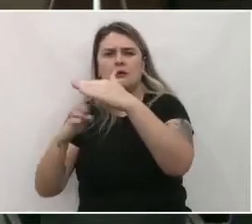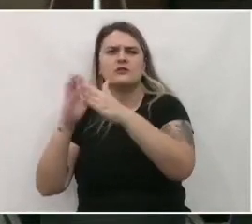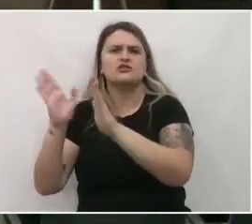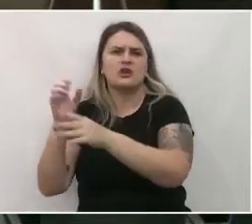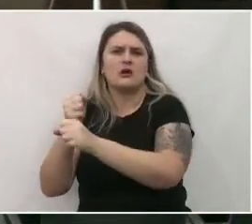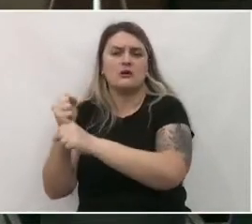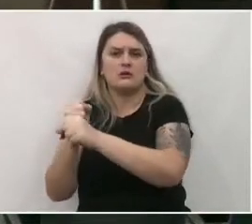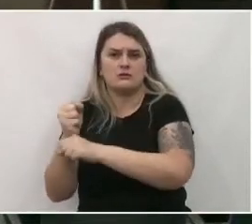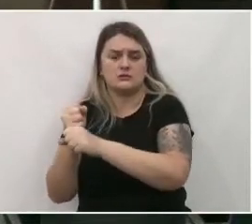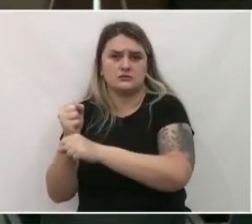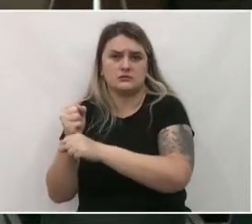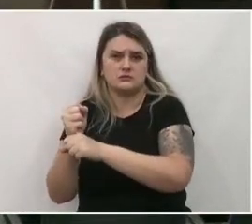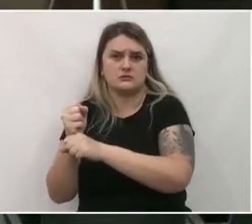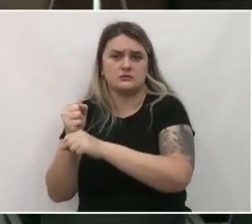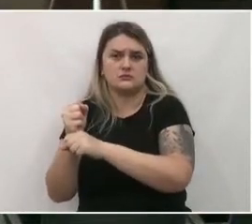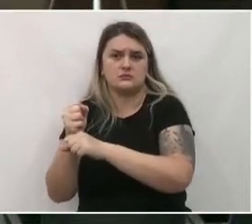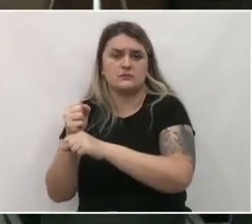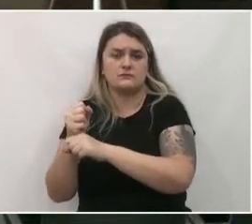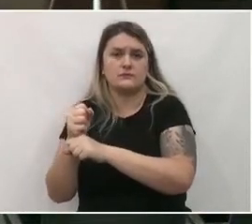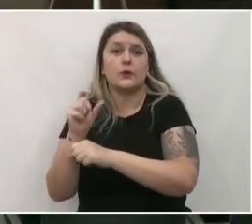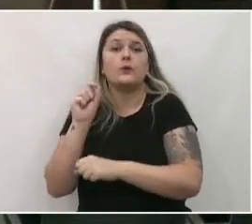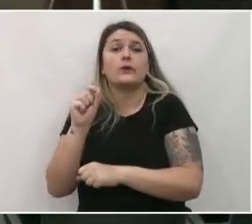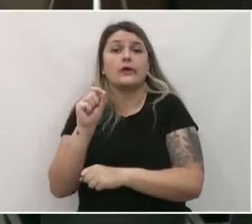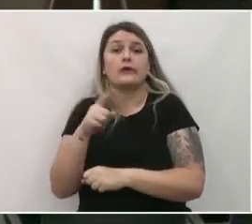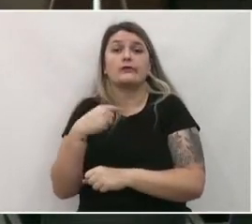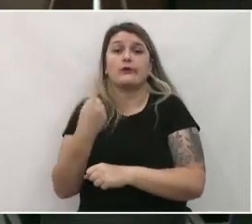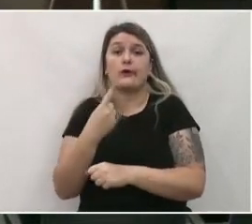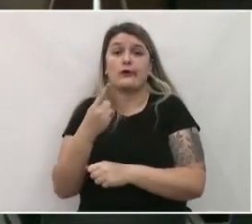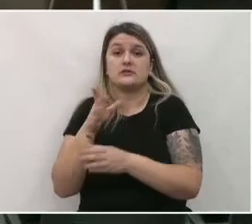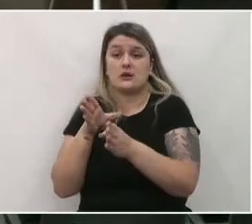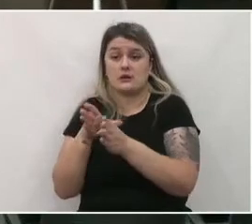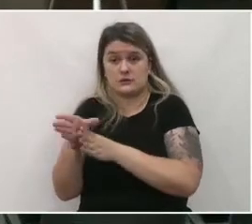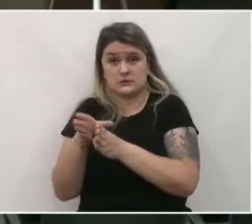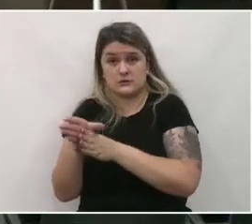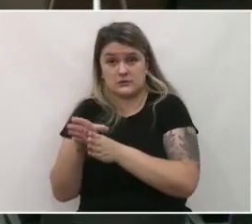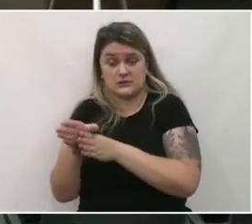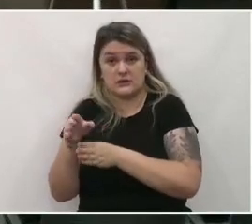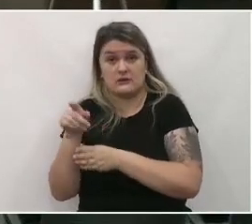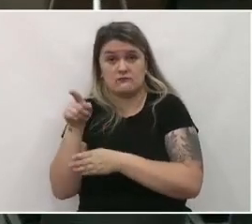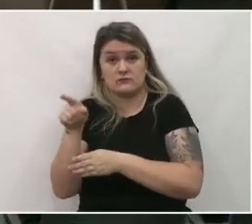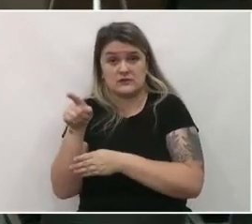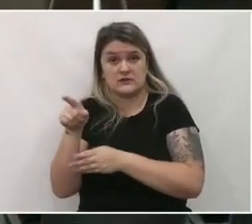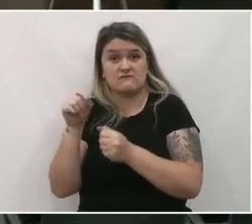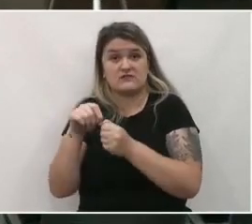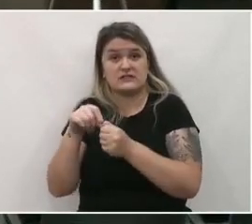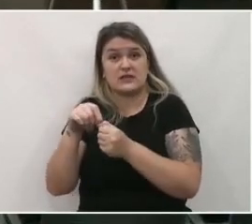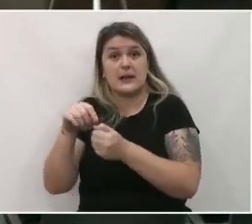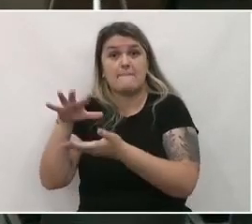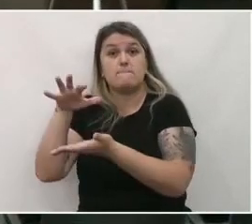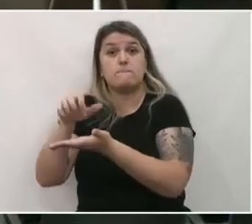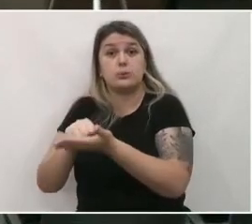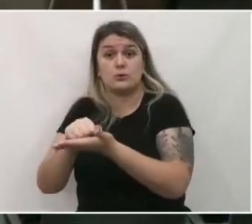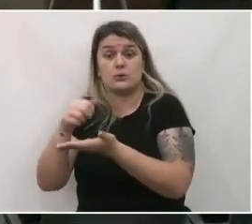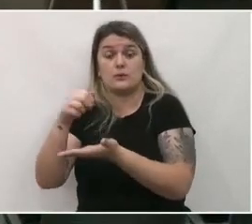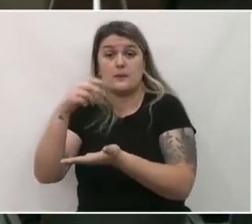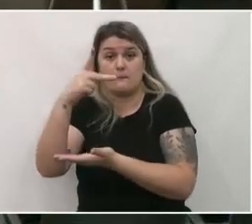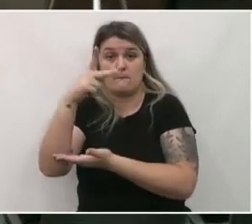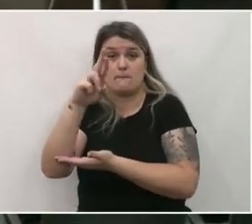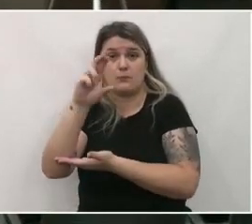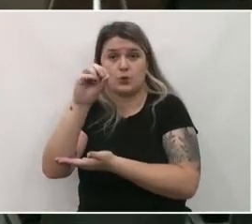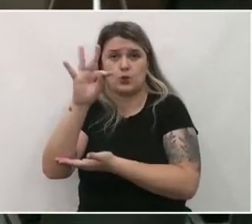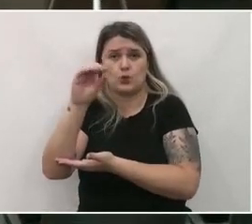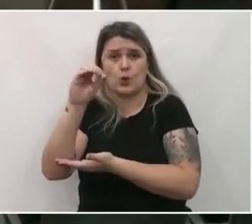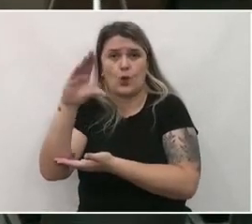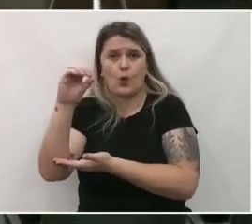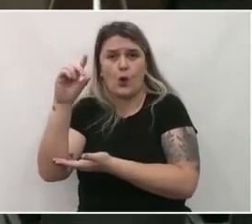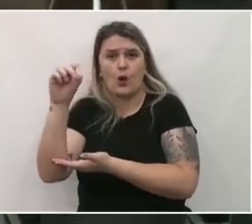já. Ok. O que a gente pode te aconselhar é a você protocolar uma solicitação explicando, colocando